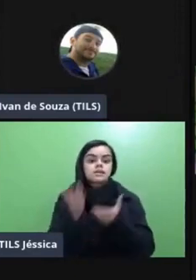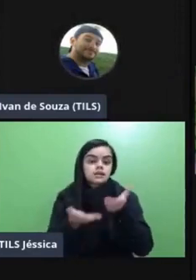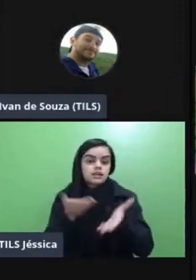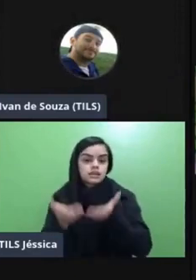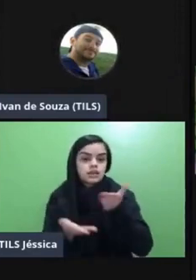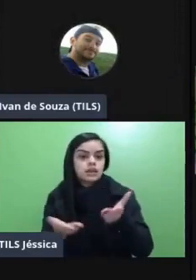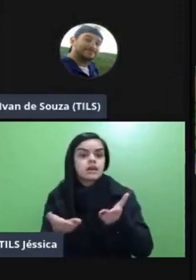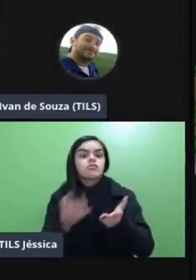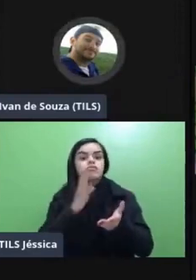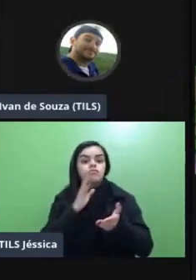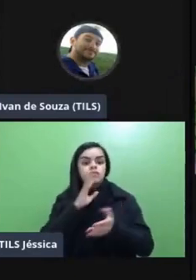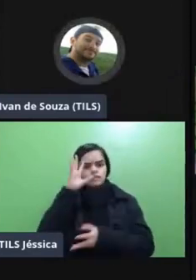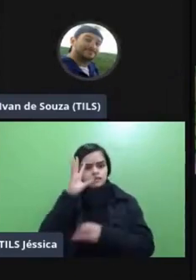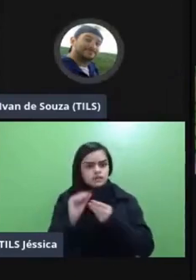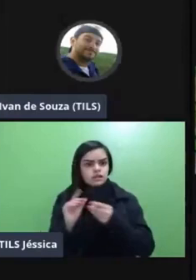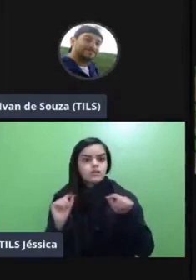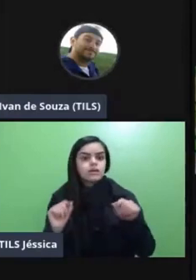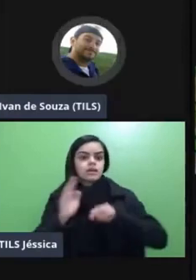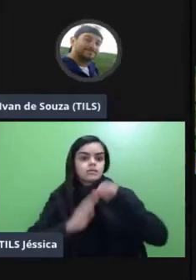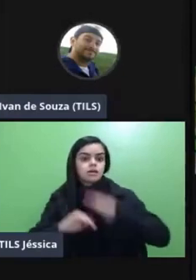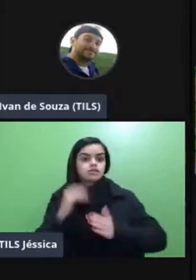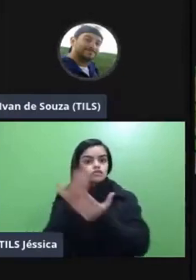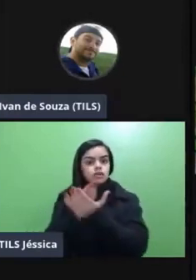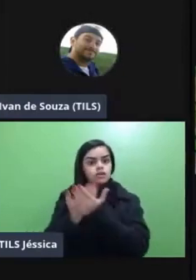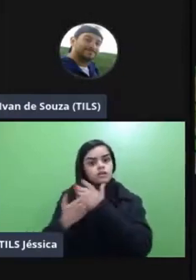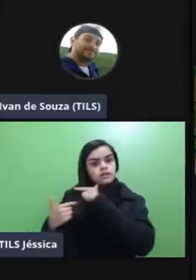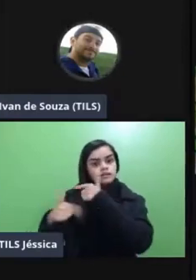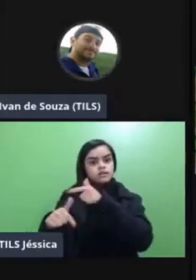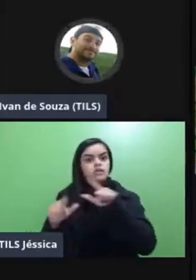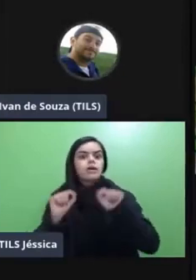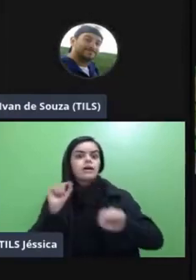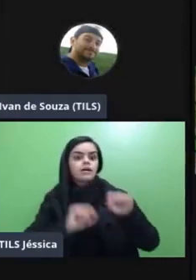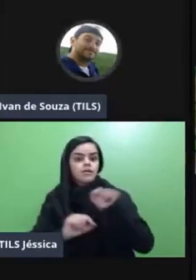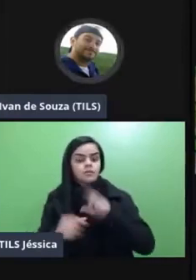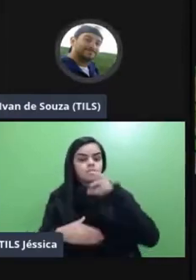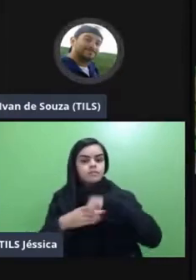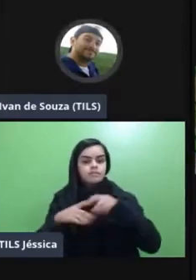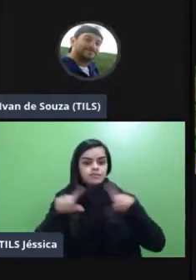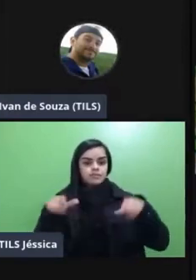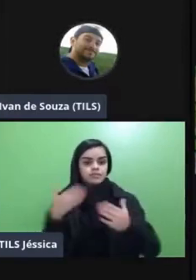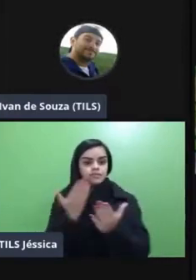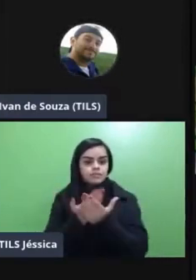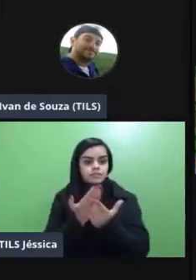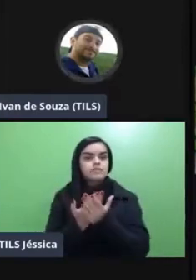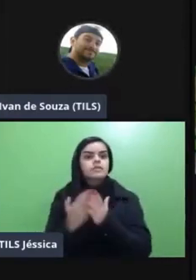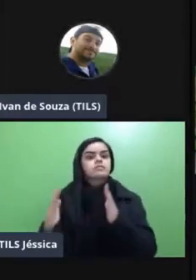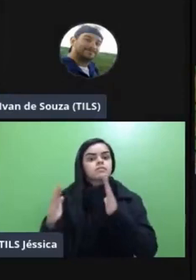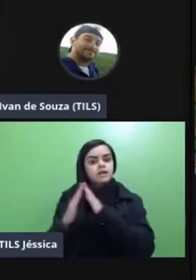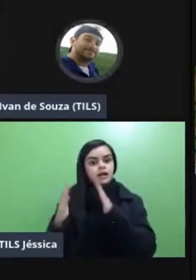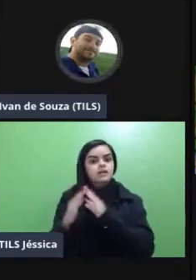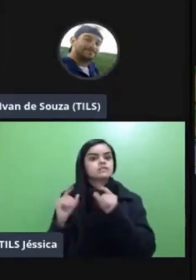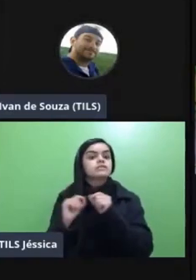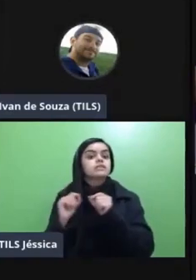conhecer e entender numa prática de aula tradicional ele acaba acontecendo na sala de aula e o para casa né o dever de casa